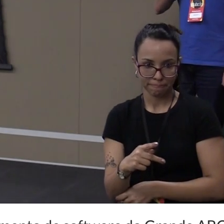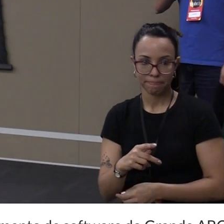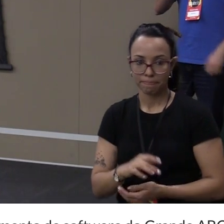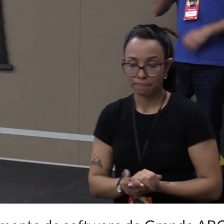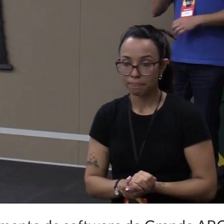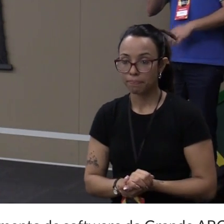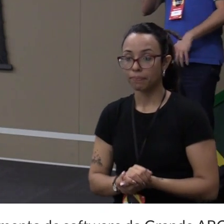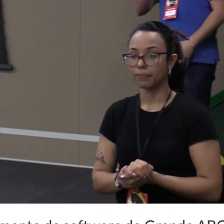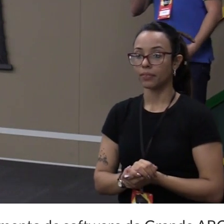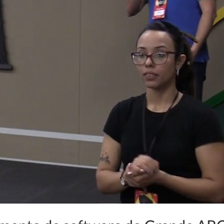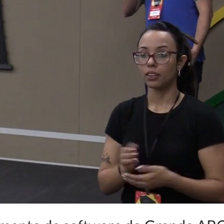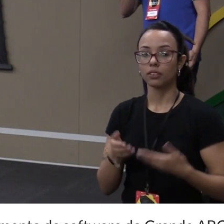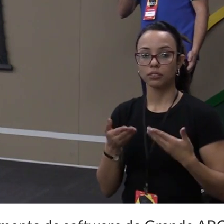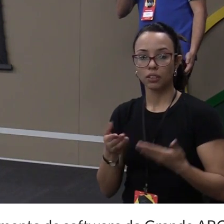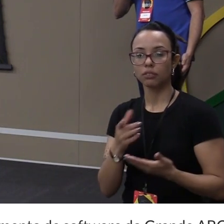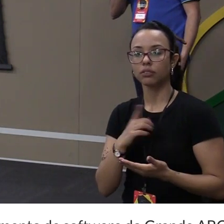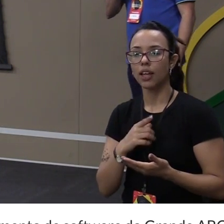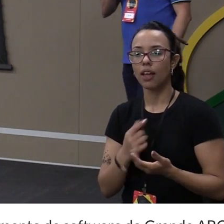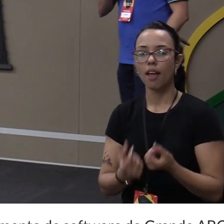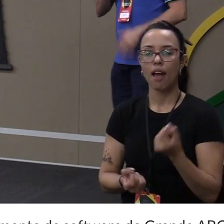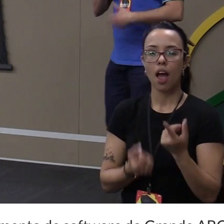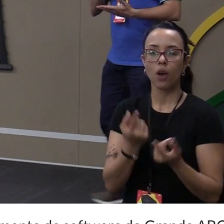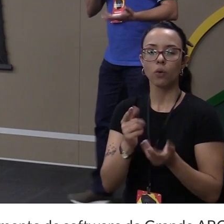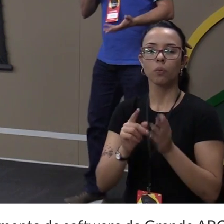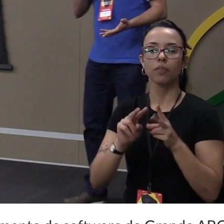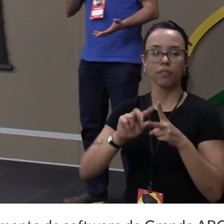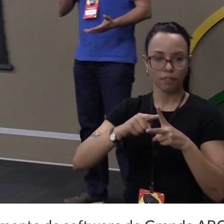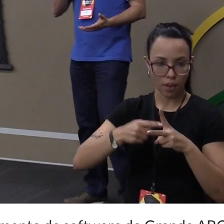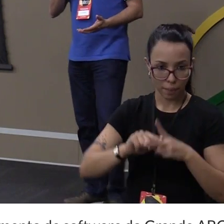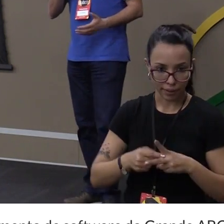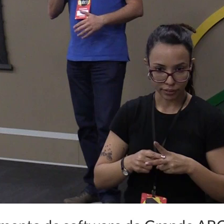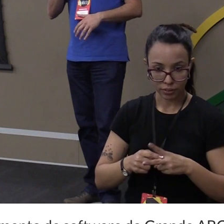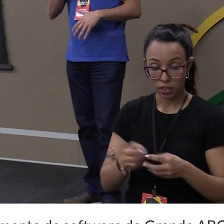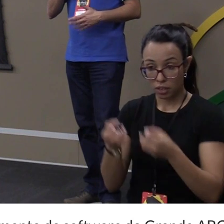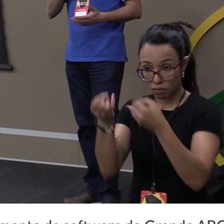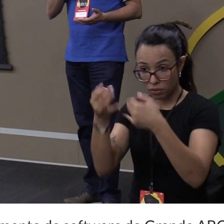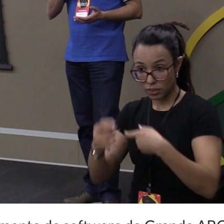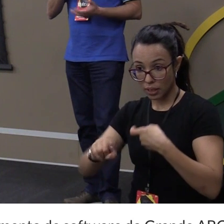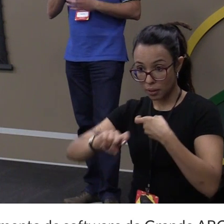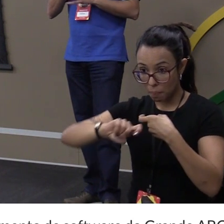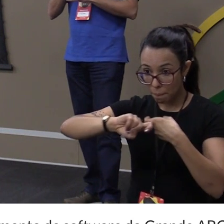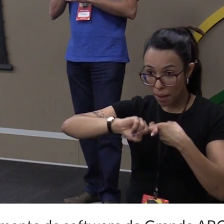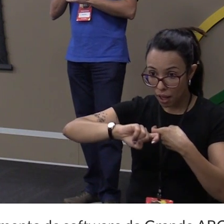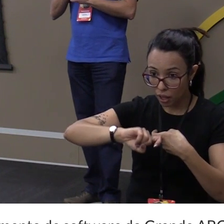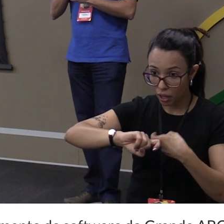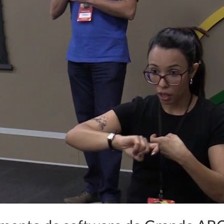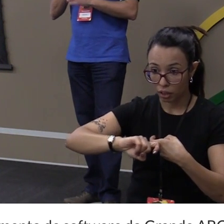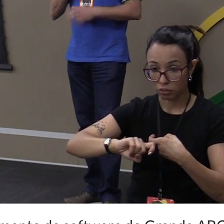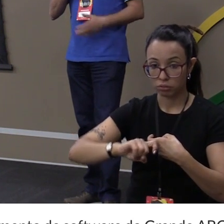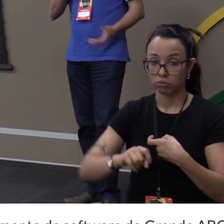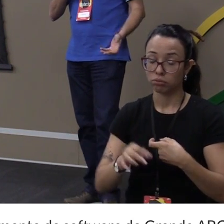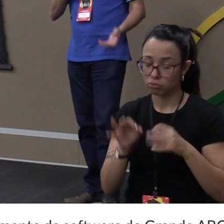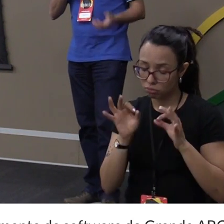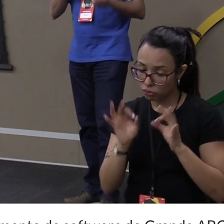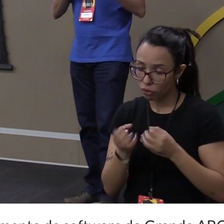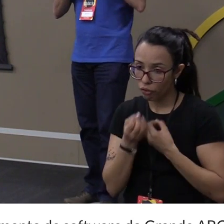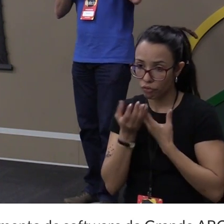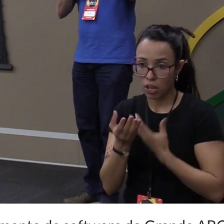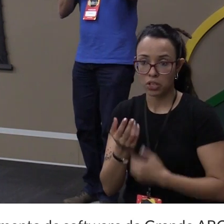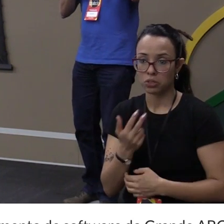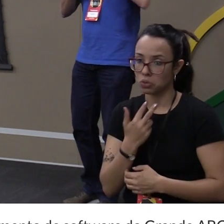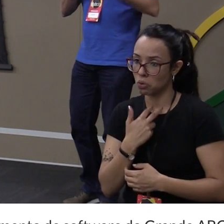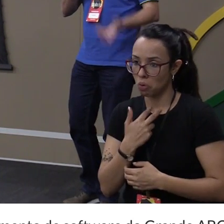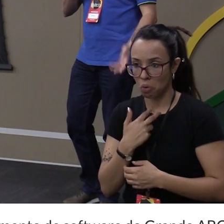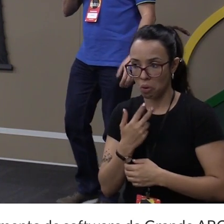Então, a gente tem algumas ferramentas. Eu vou falar de Python. Eu realmente não conheço muitas ferramentas em outras linguagens,